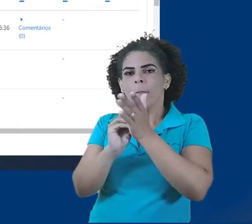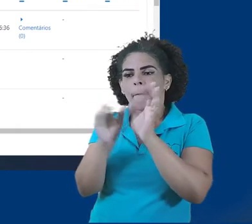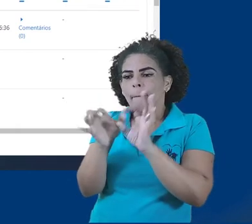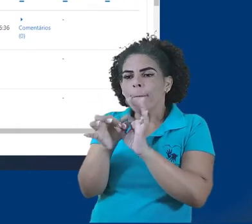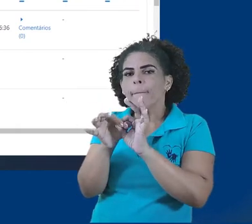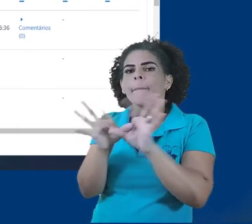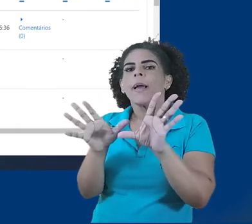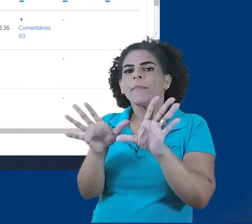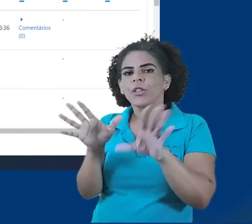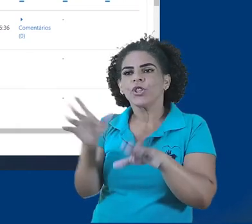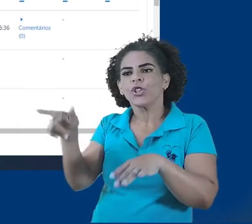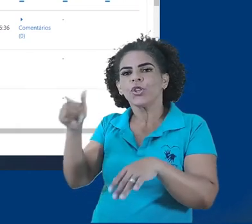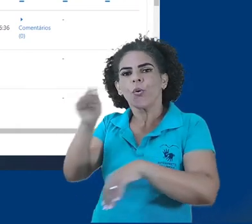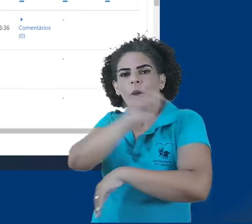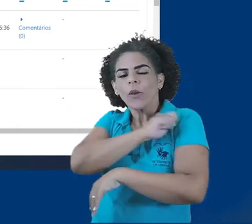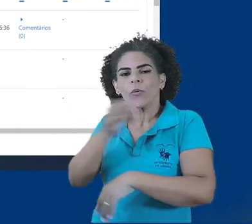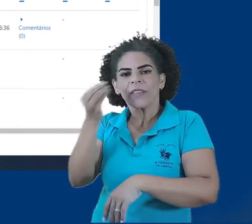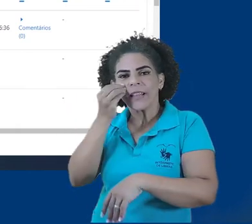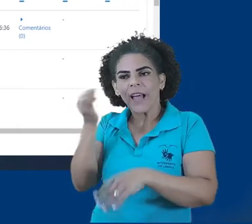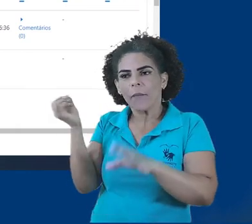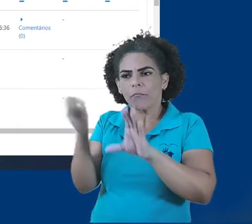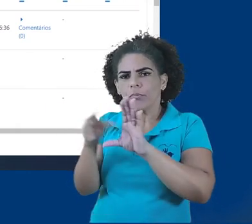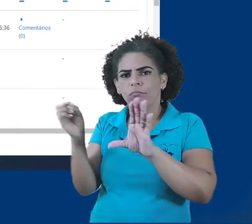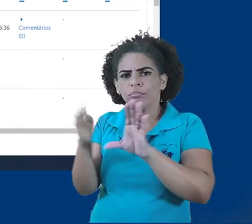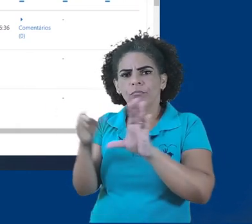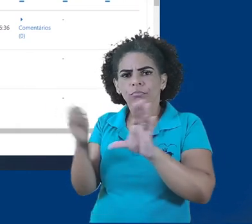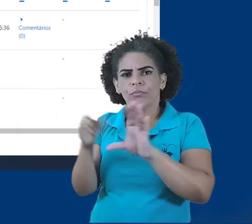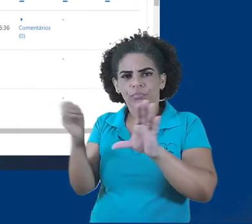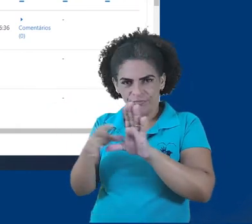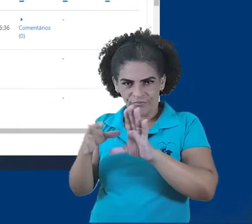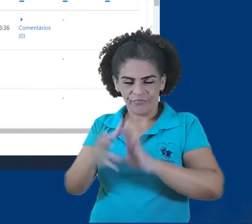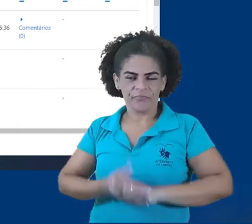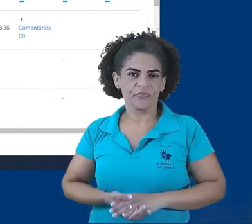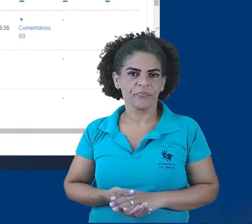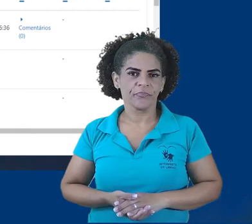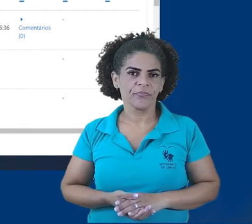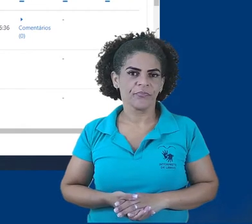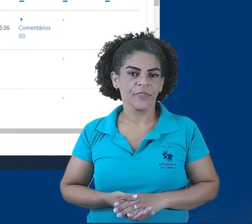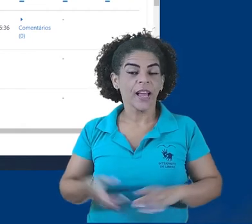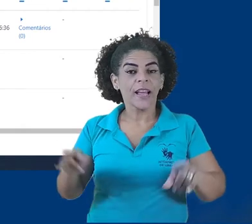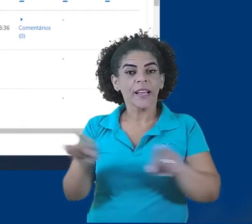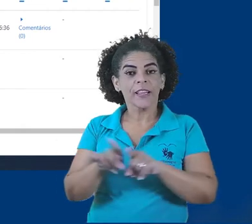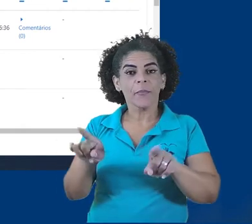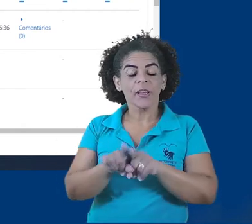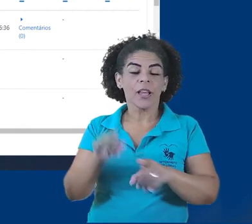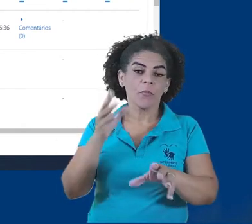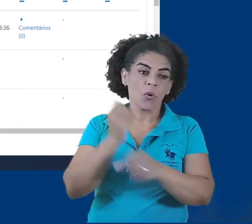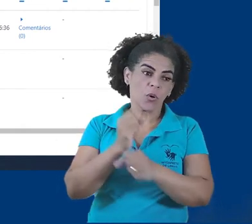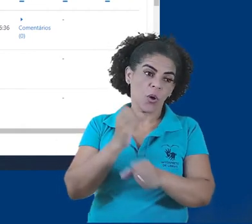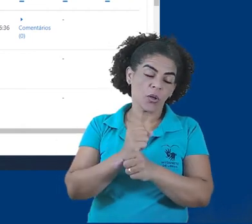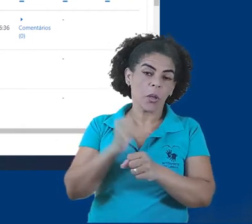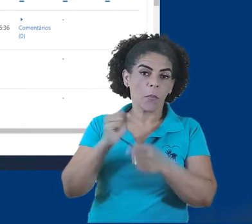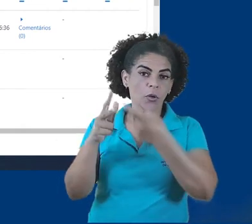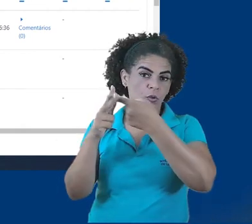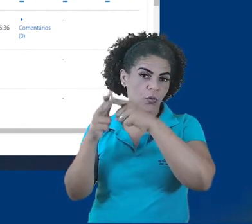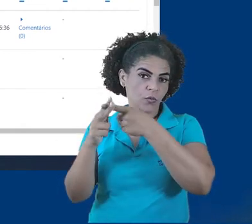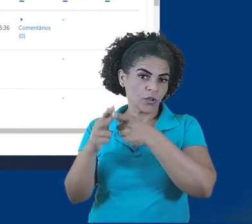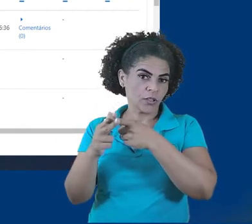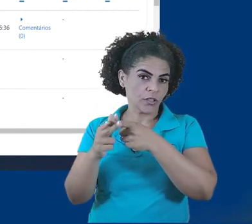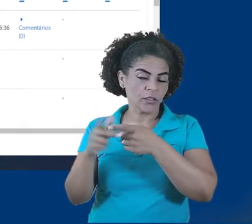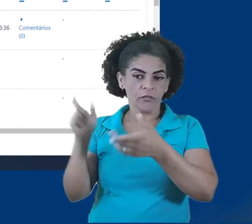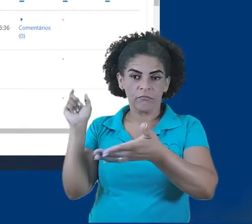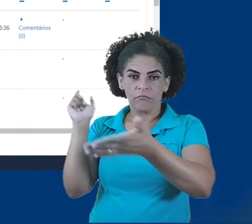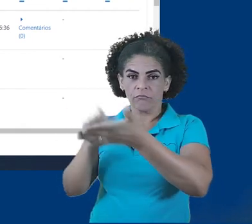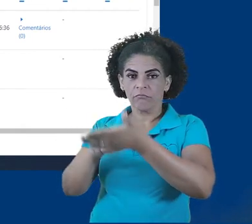tarefa para permitir outras tentativas e extensões. Temos também o botão de nota, com qual podemos configurar